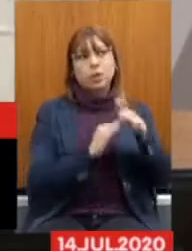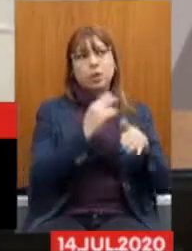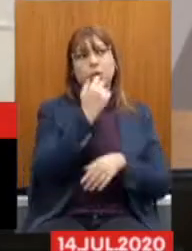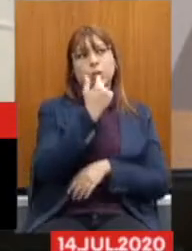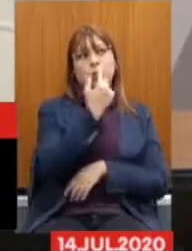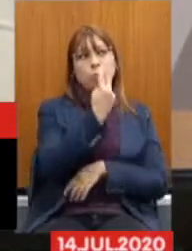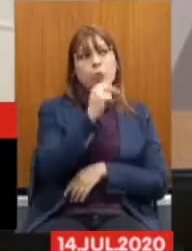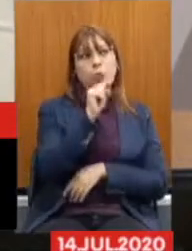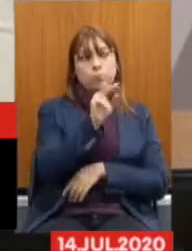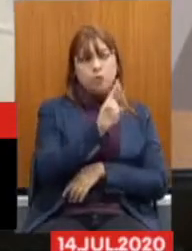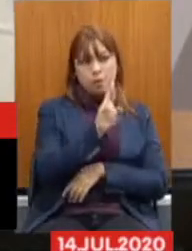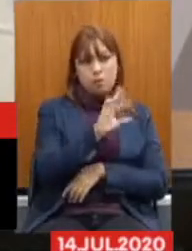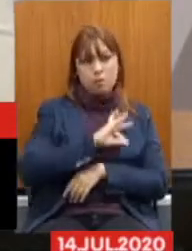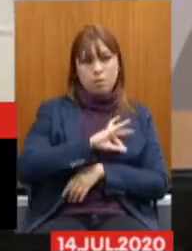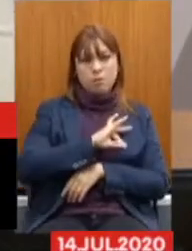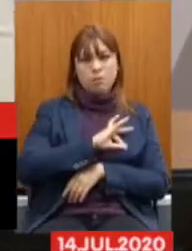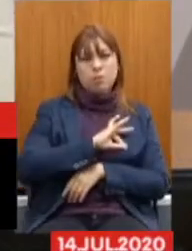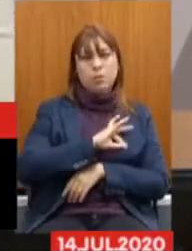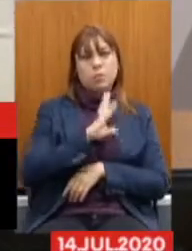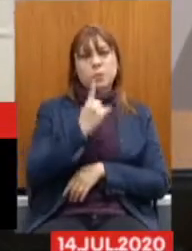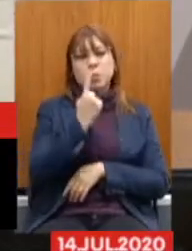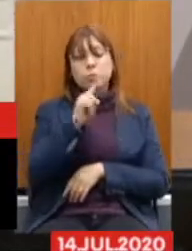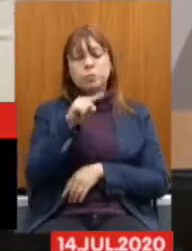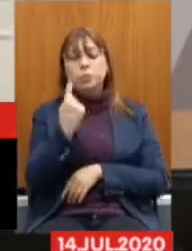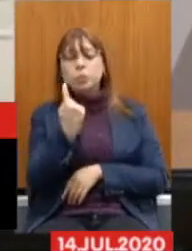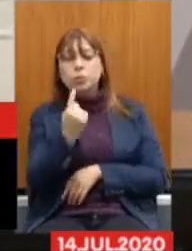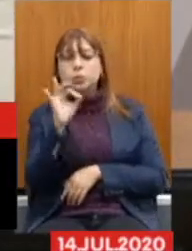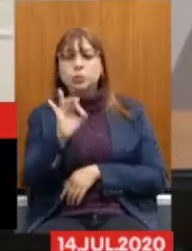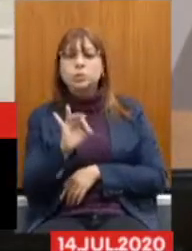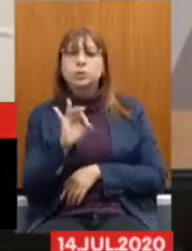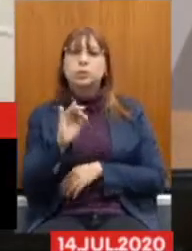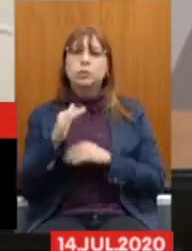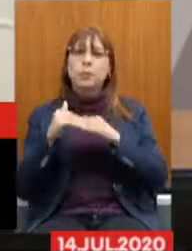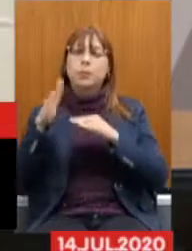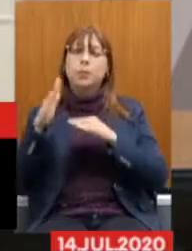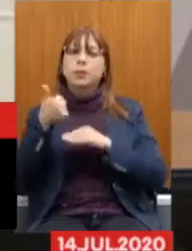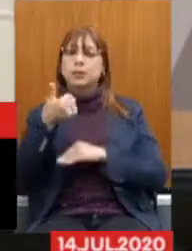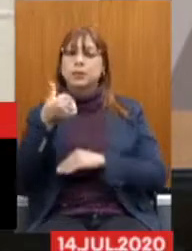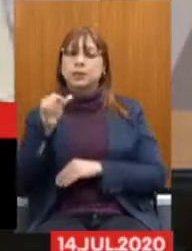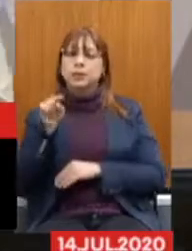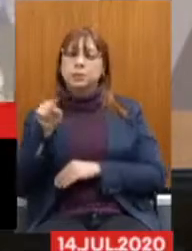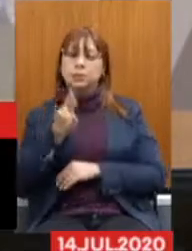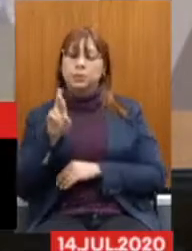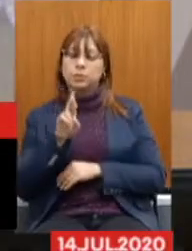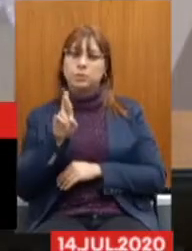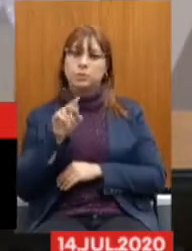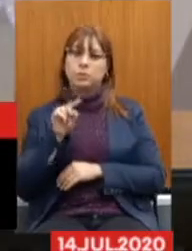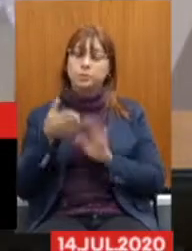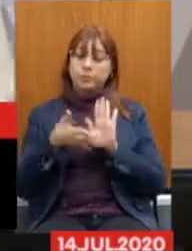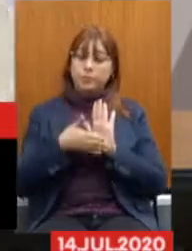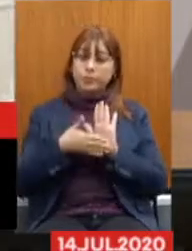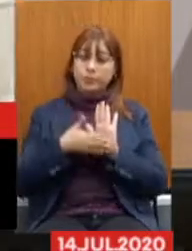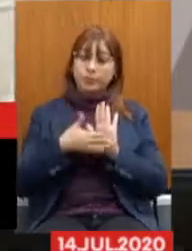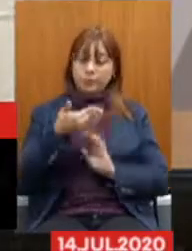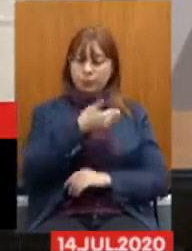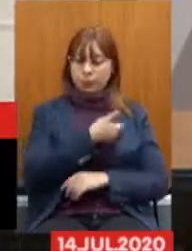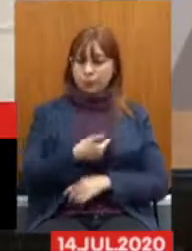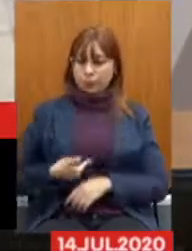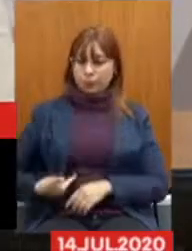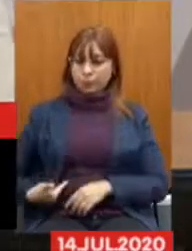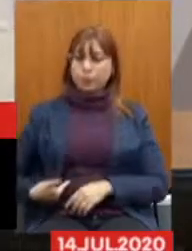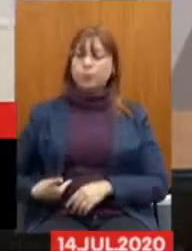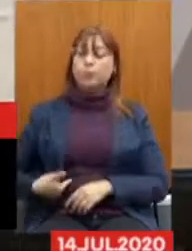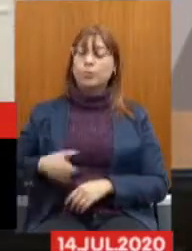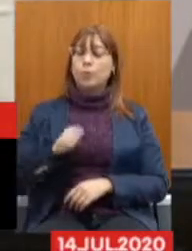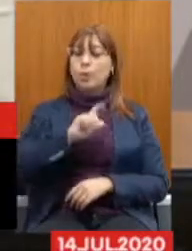E 1.1 Na faixa De acima De 16 Essa proposta Do governo Ela vai aumentar